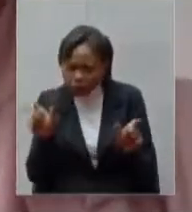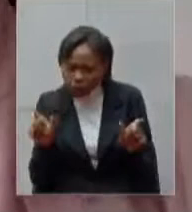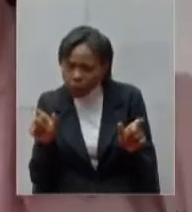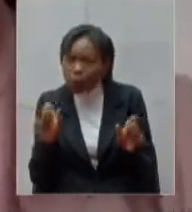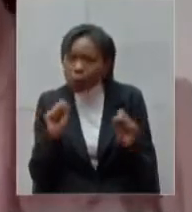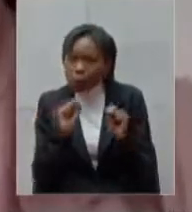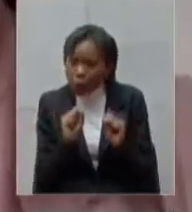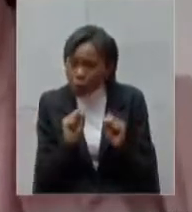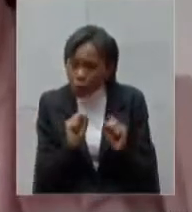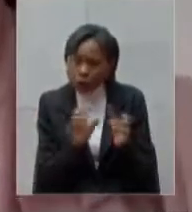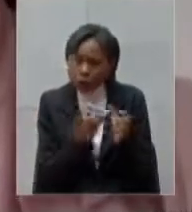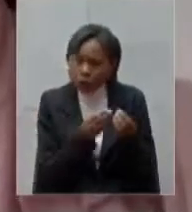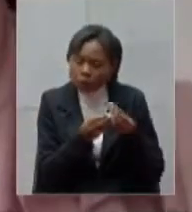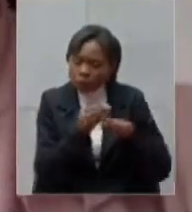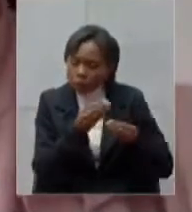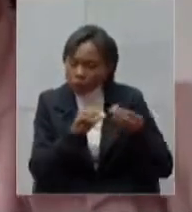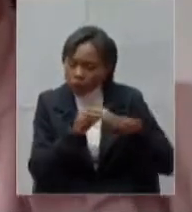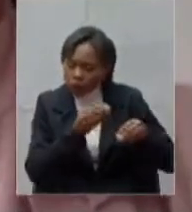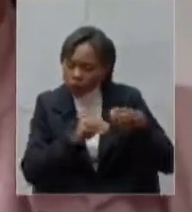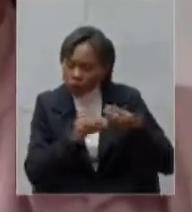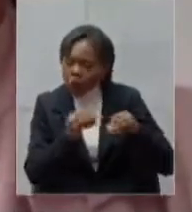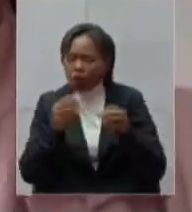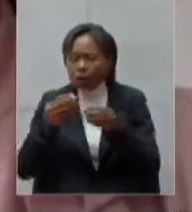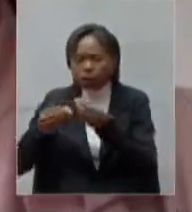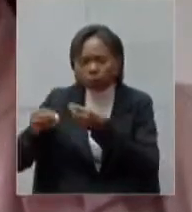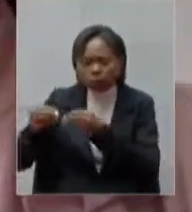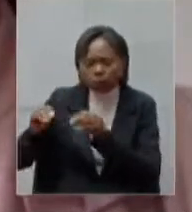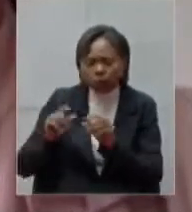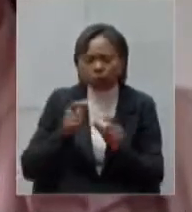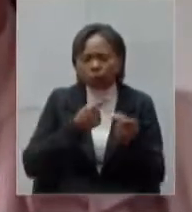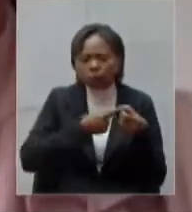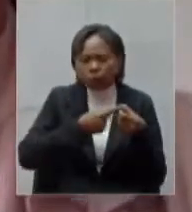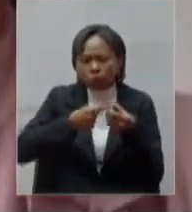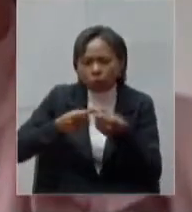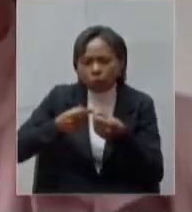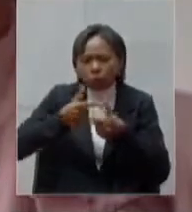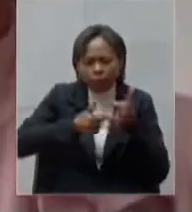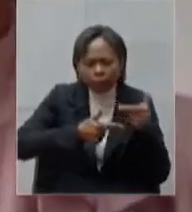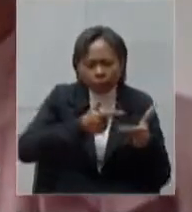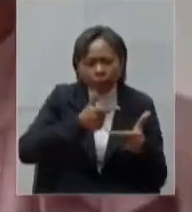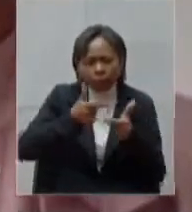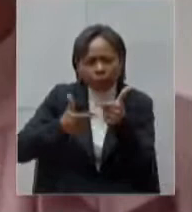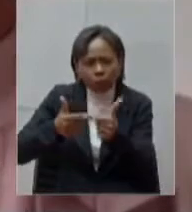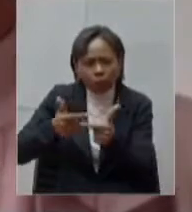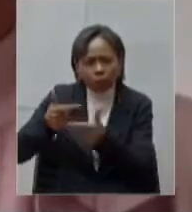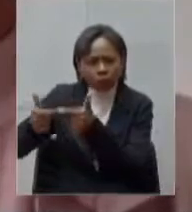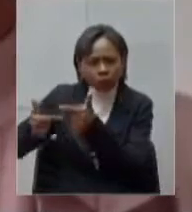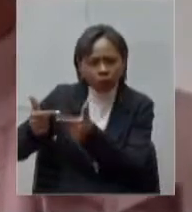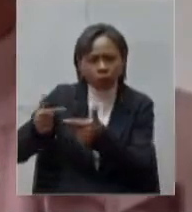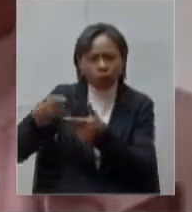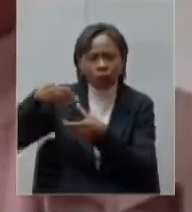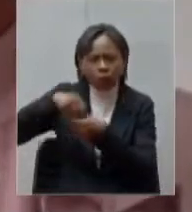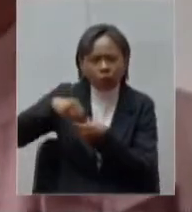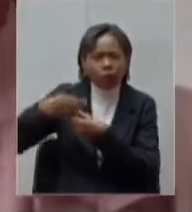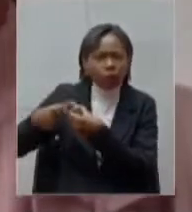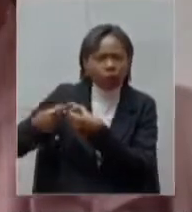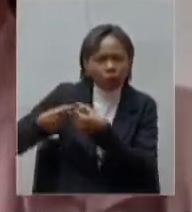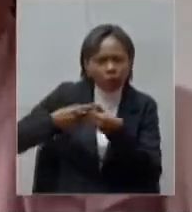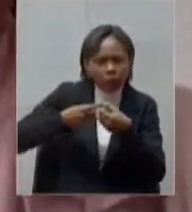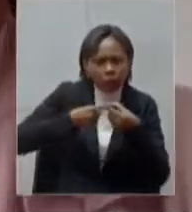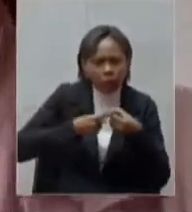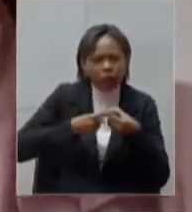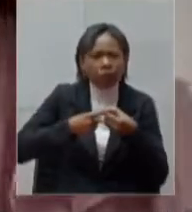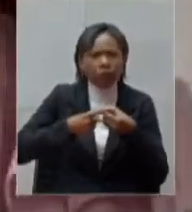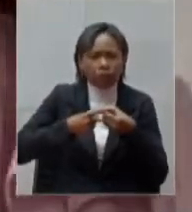nas suas cidades e que esses serviços possam vir a cada dia